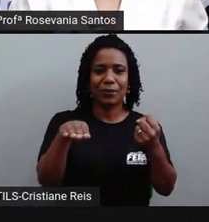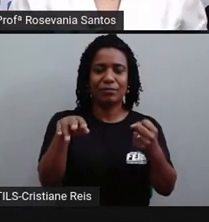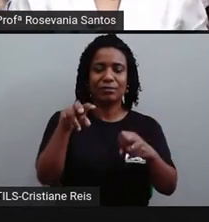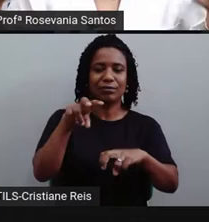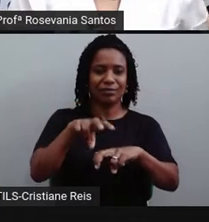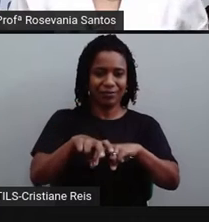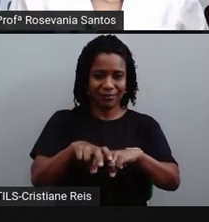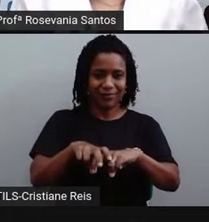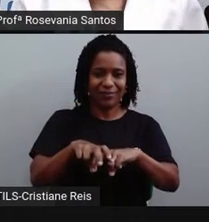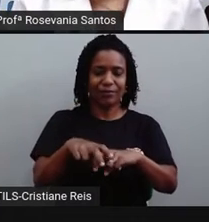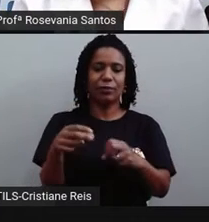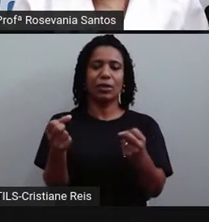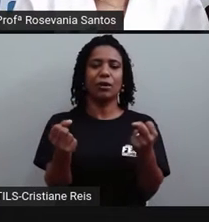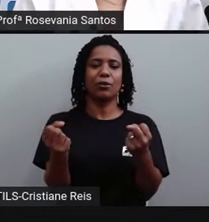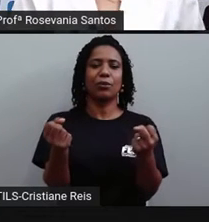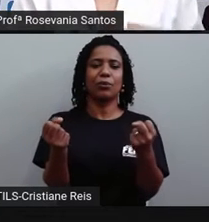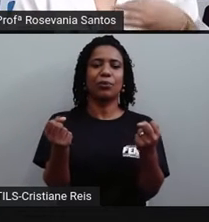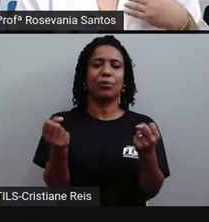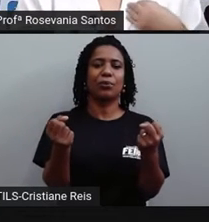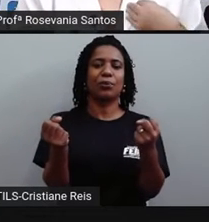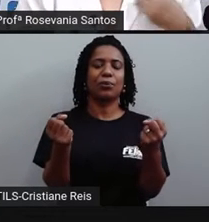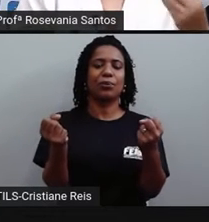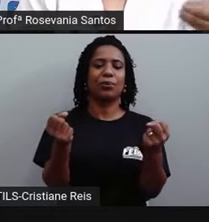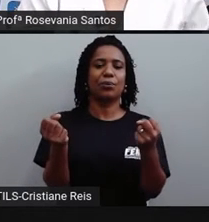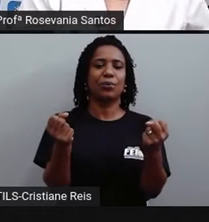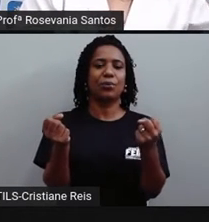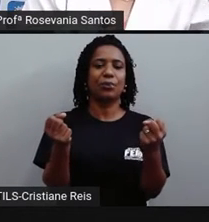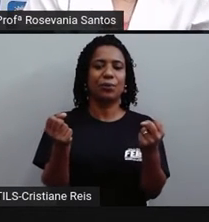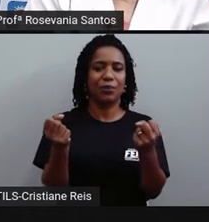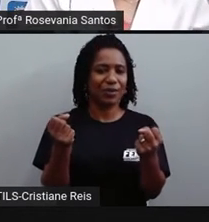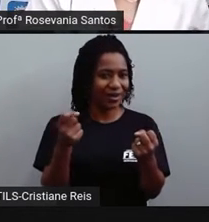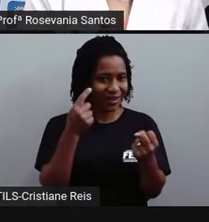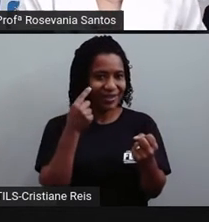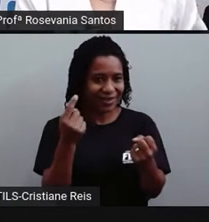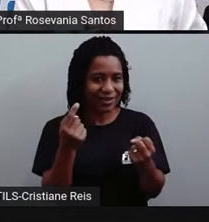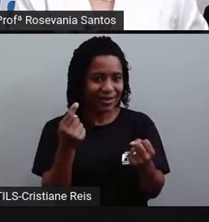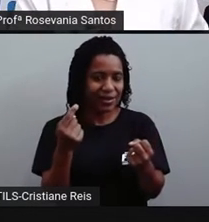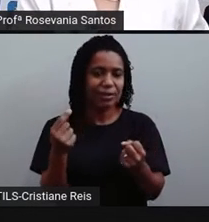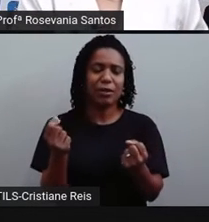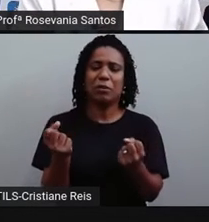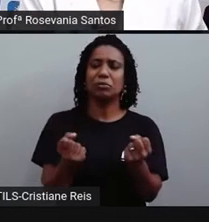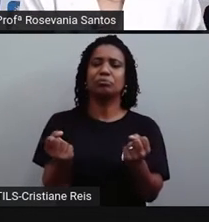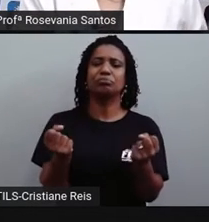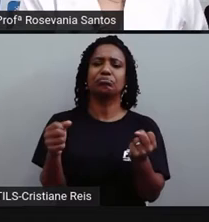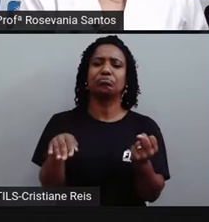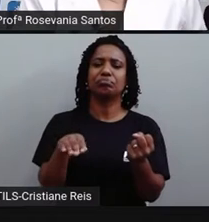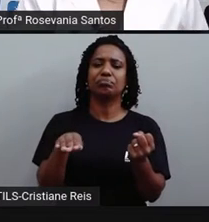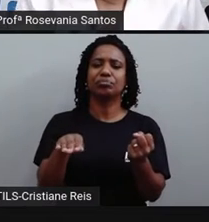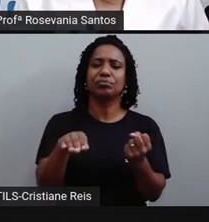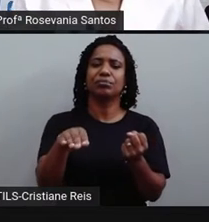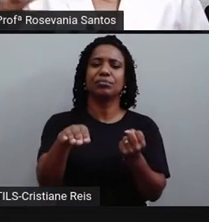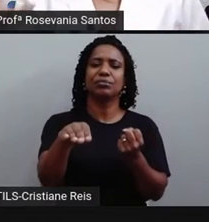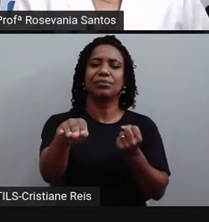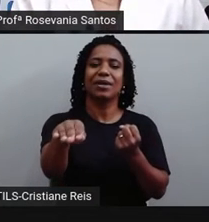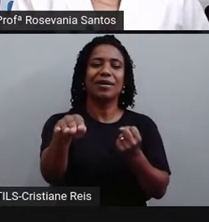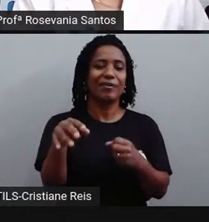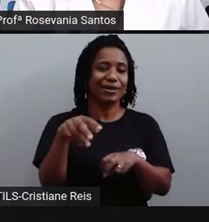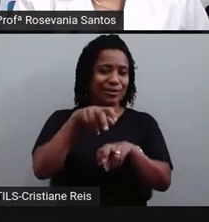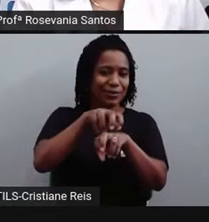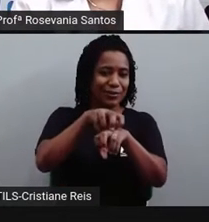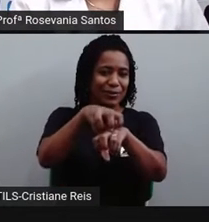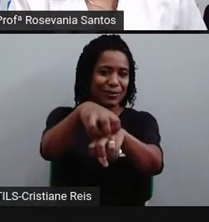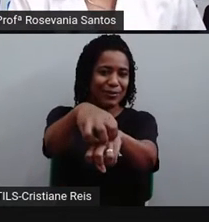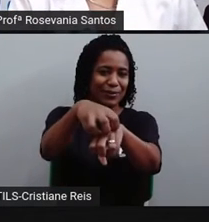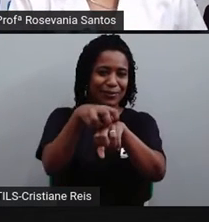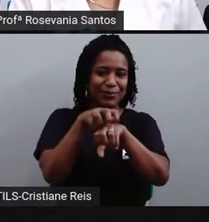você acha que não está se movimentando, mas você está se movimentando junto com o carro. Né? Não essa a ideia? Então, é a